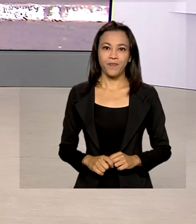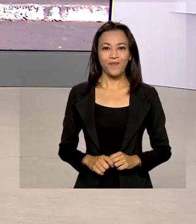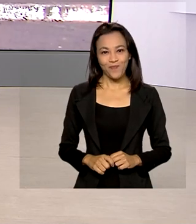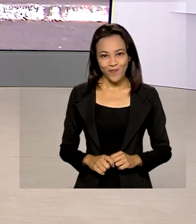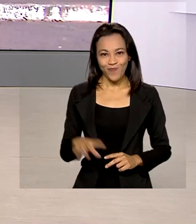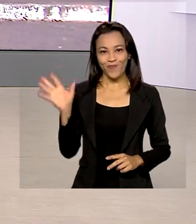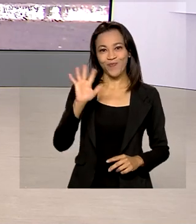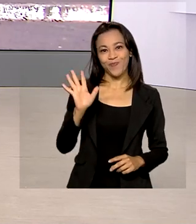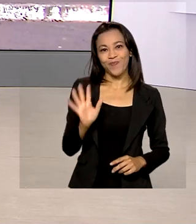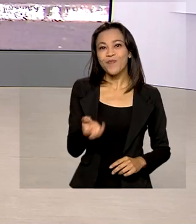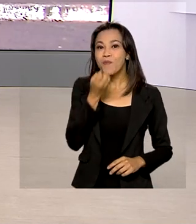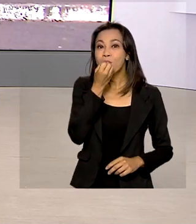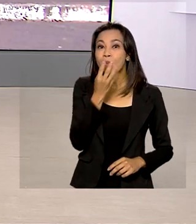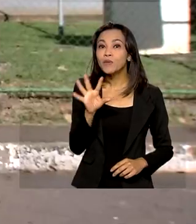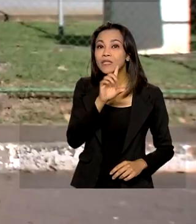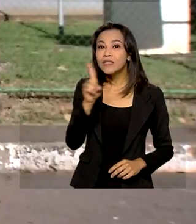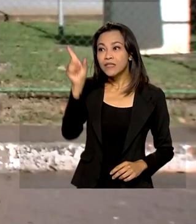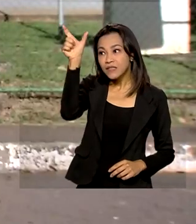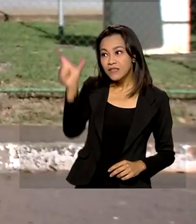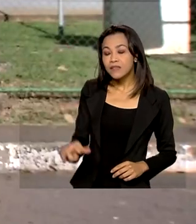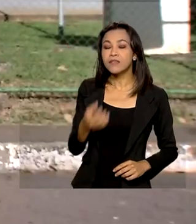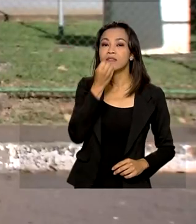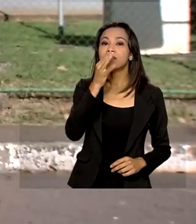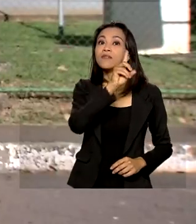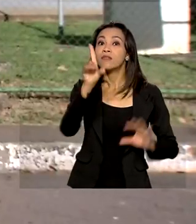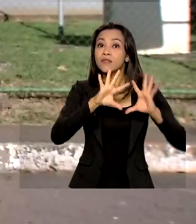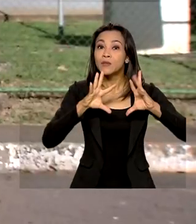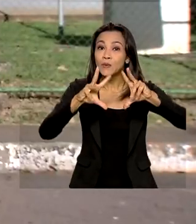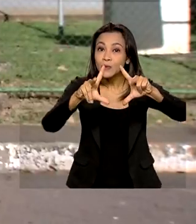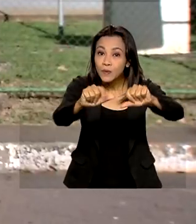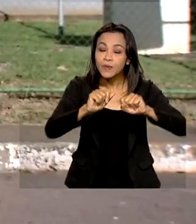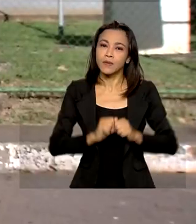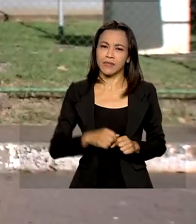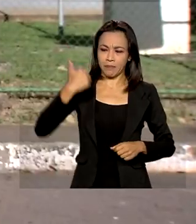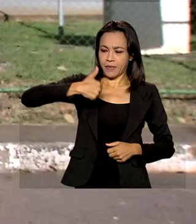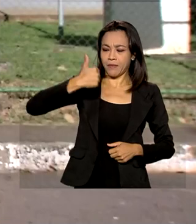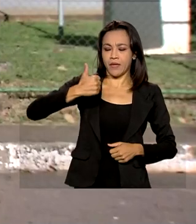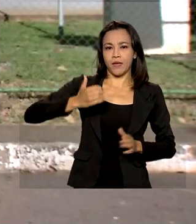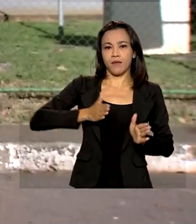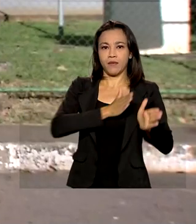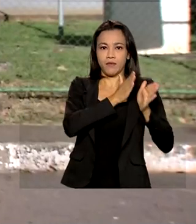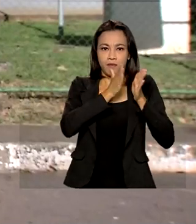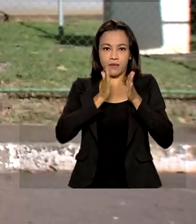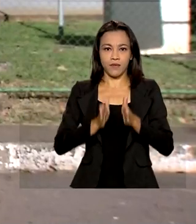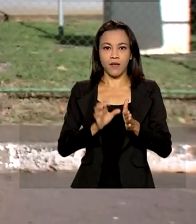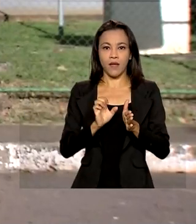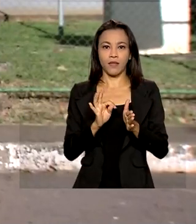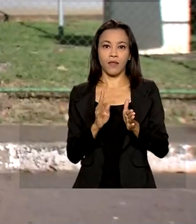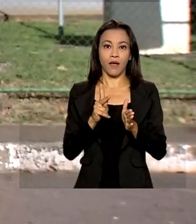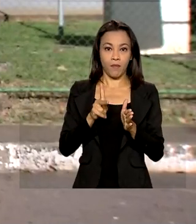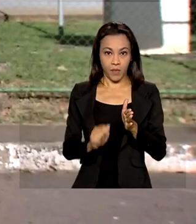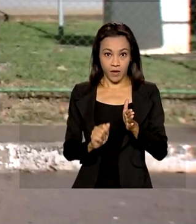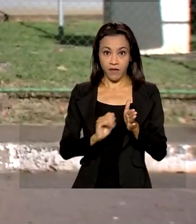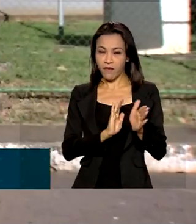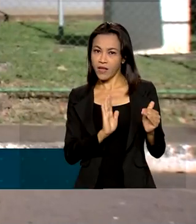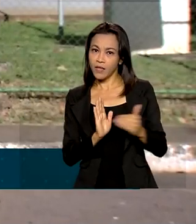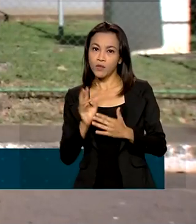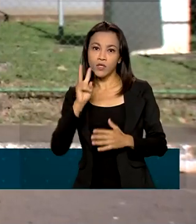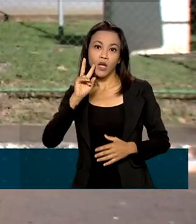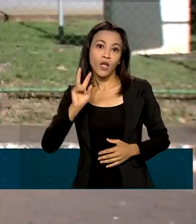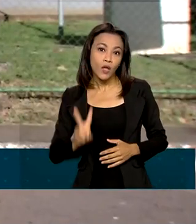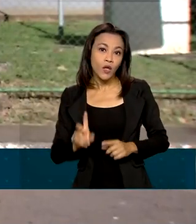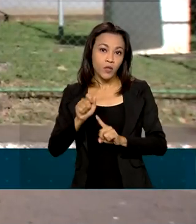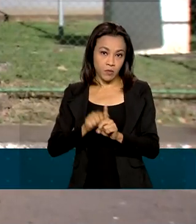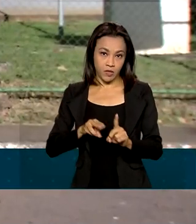Olá, bom dia, Luciana, bom dia a todos. Nessa primeira etapa da campanha, que vai até o dia 2 de maio, serão